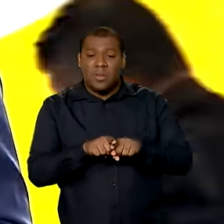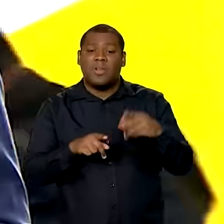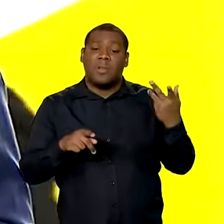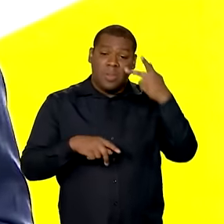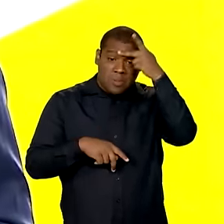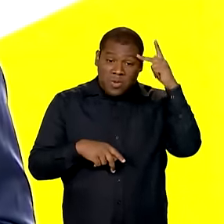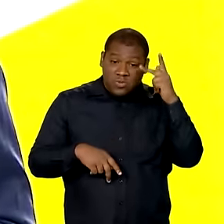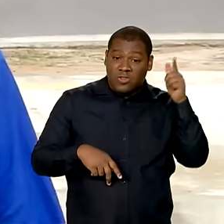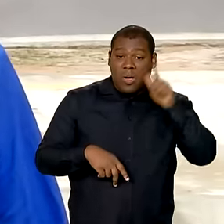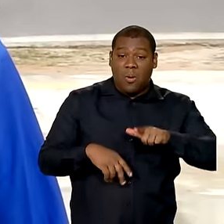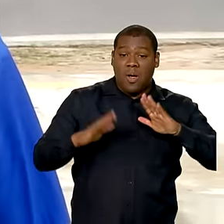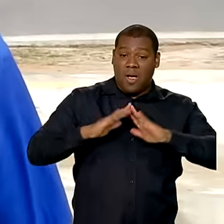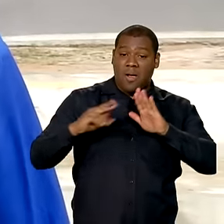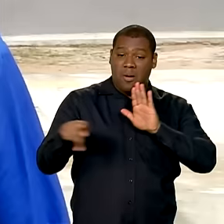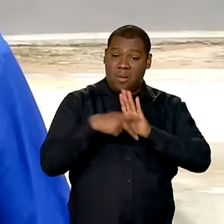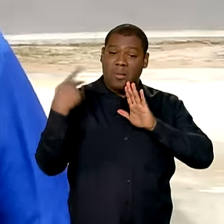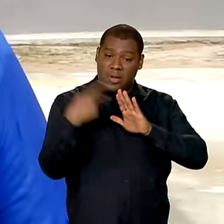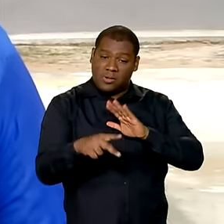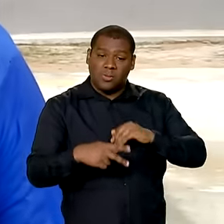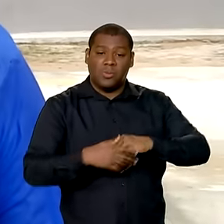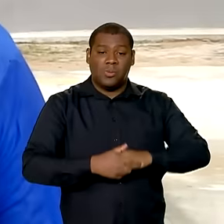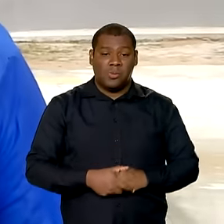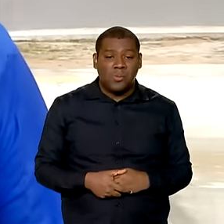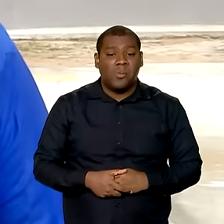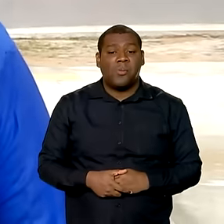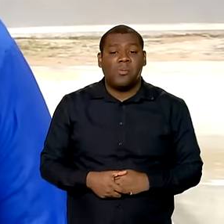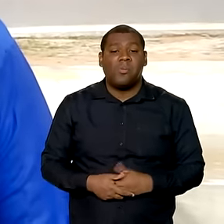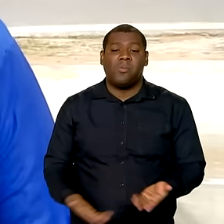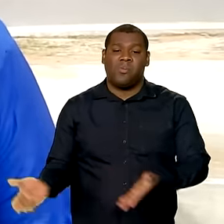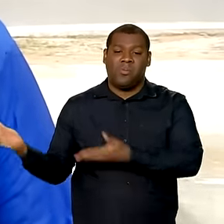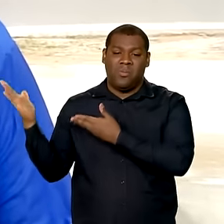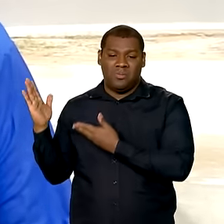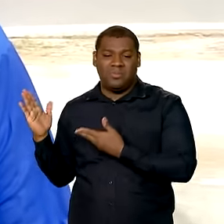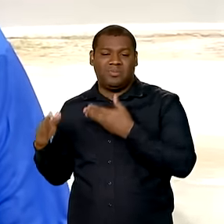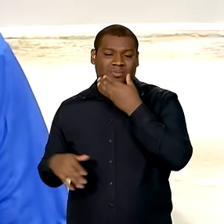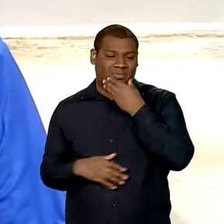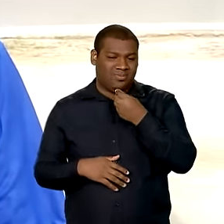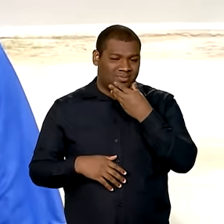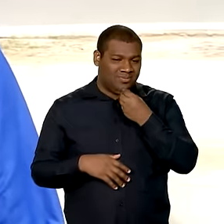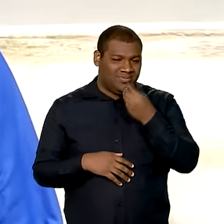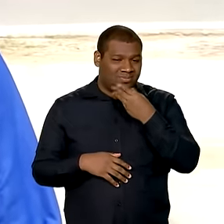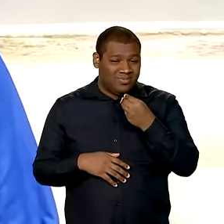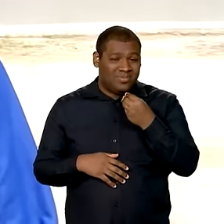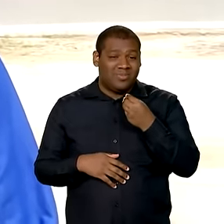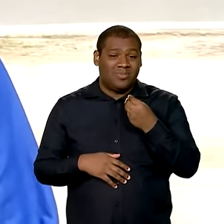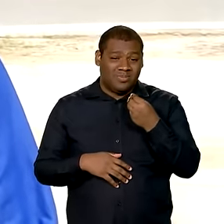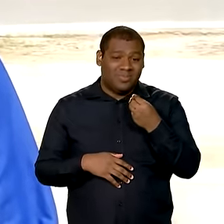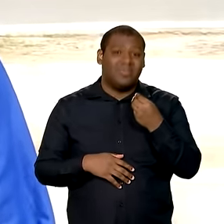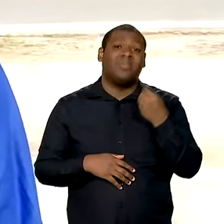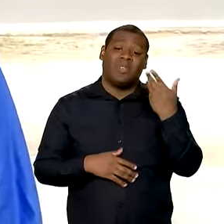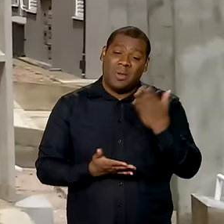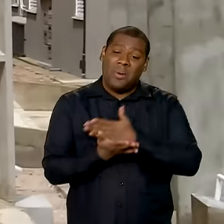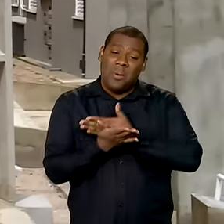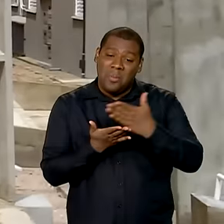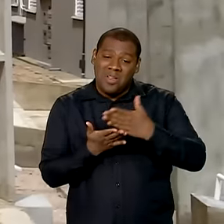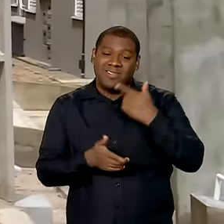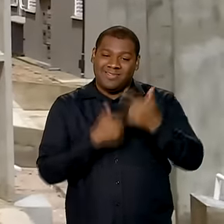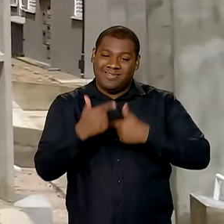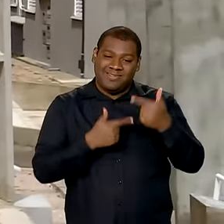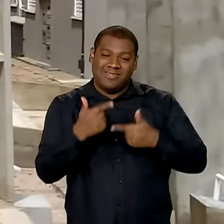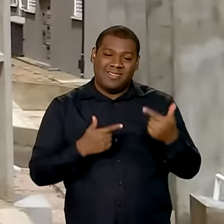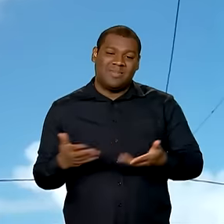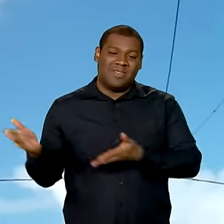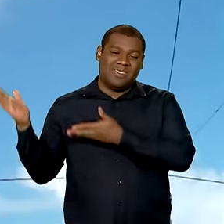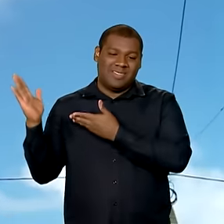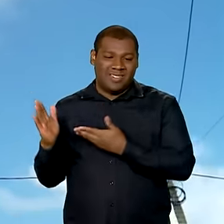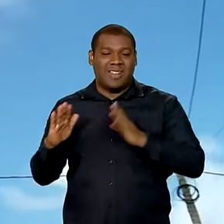ou aluguel barato. E é exatamente de emprego que o Marcos estava precisando quando começou a trabalhar nessa obra do